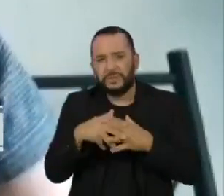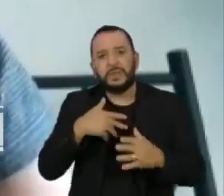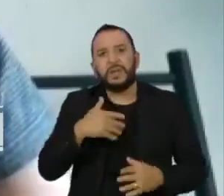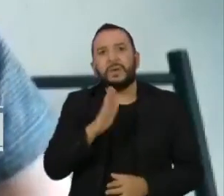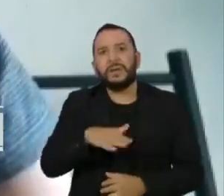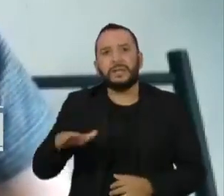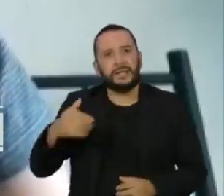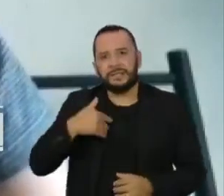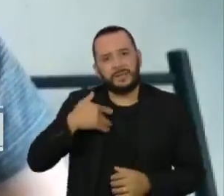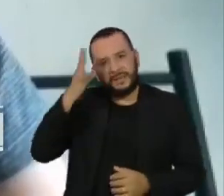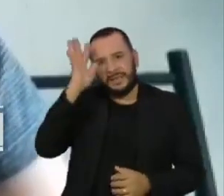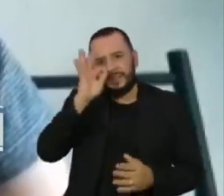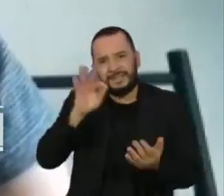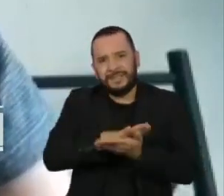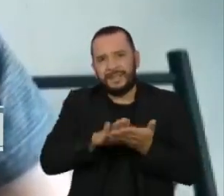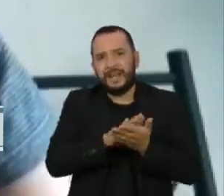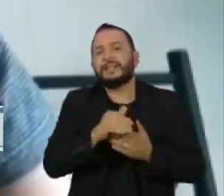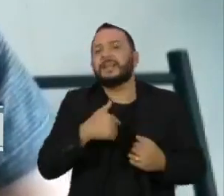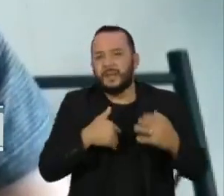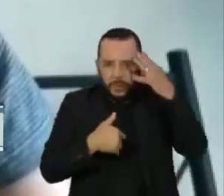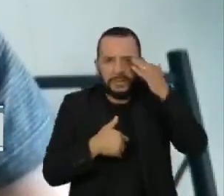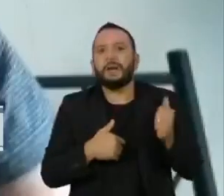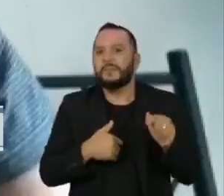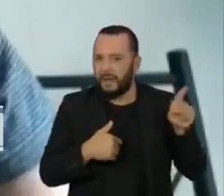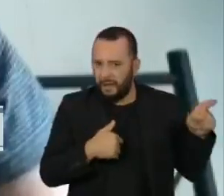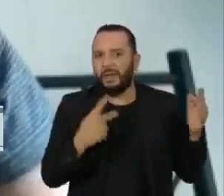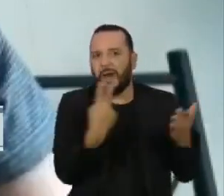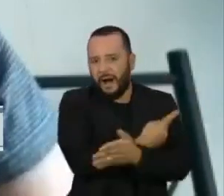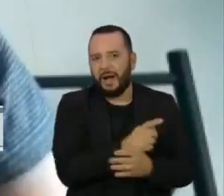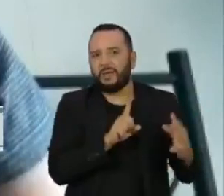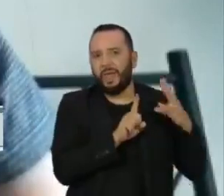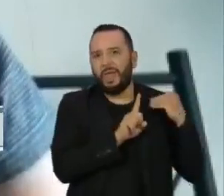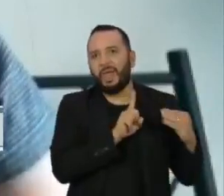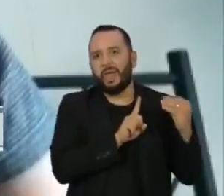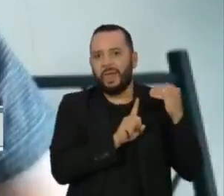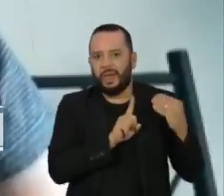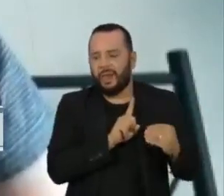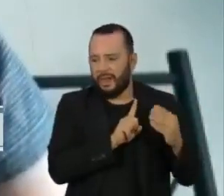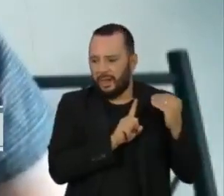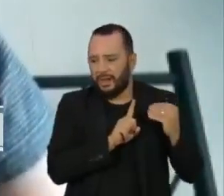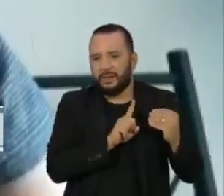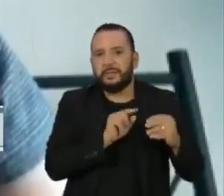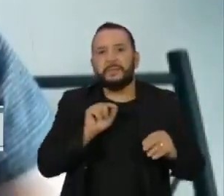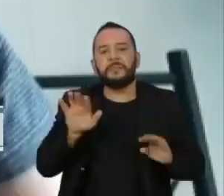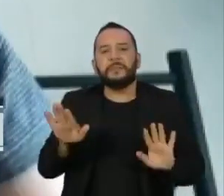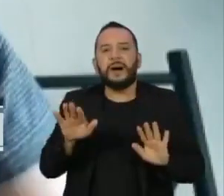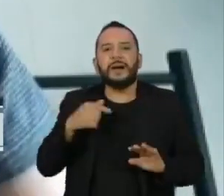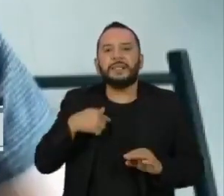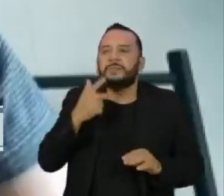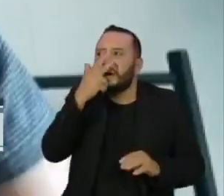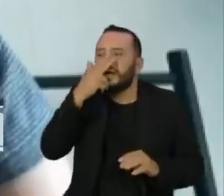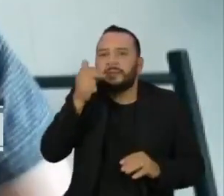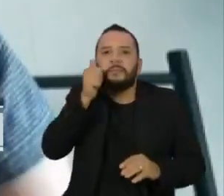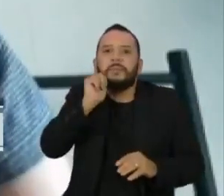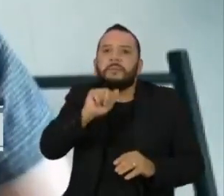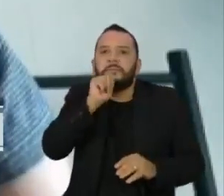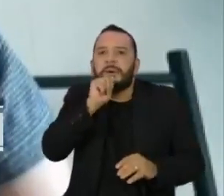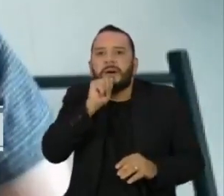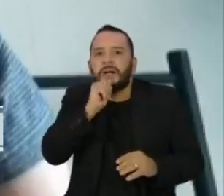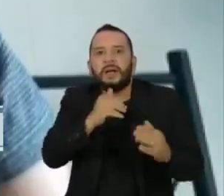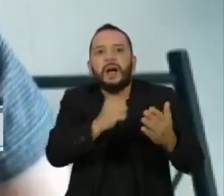entender. Eu sabia que era alguma coisa errada, mas porque não me validaram, eu tinha